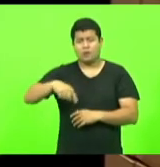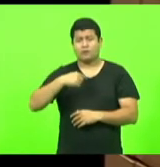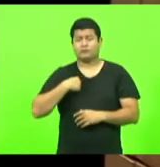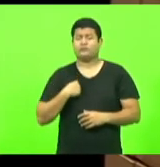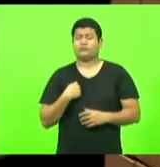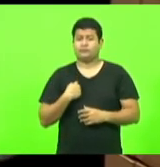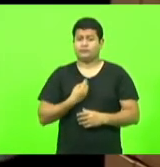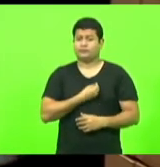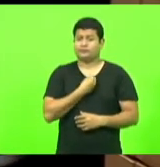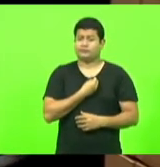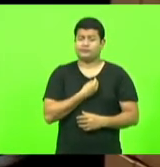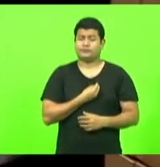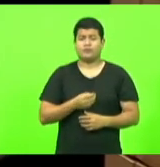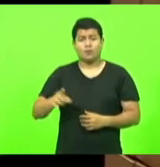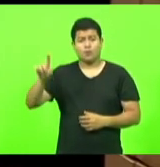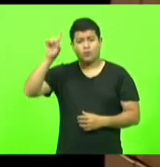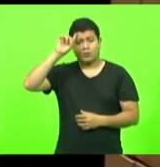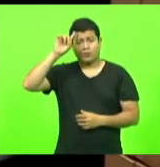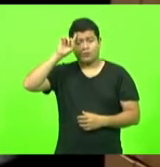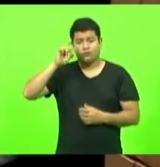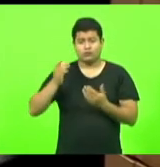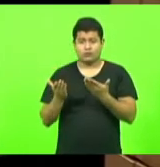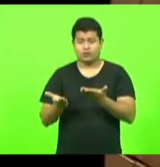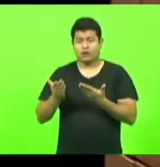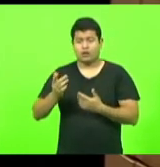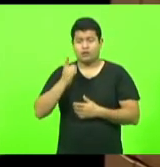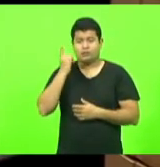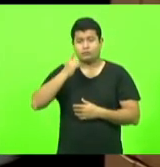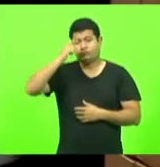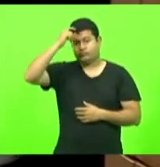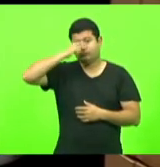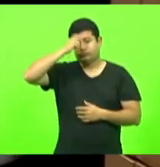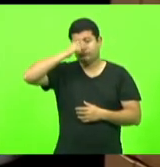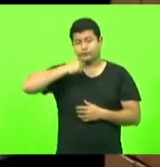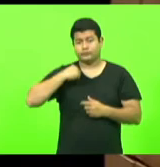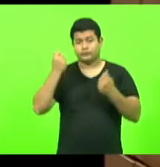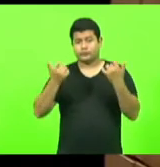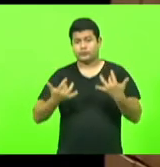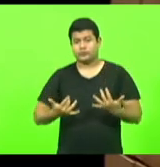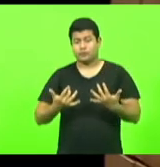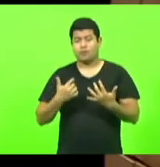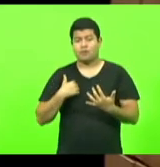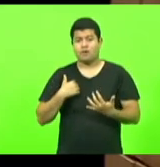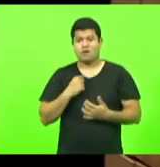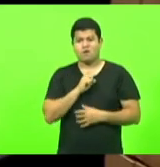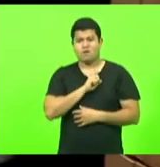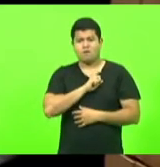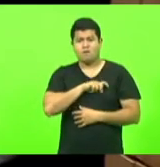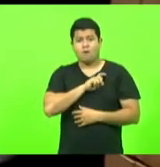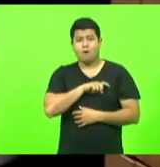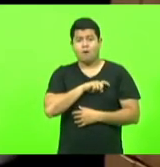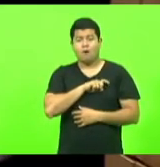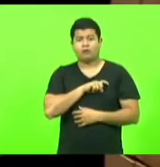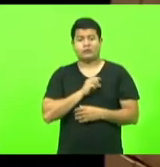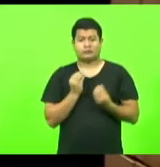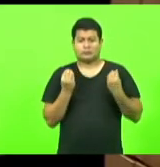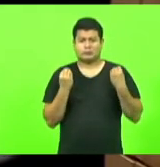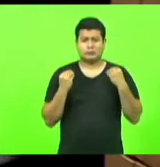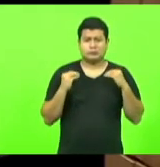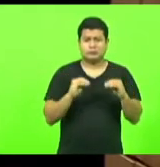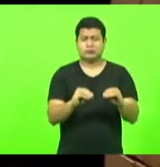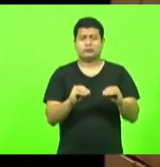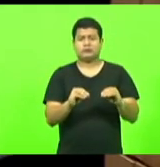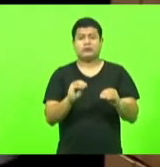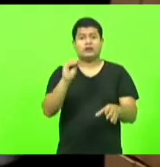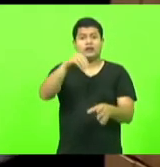disse o deputado Maurício o mal está instalado na humanidade e